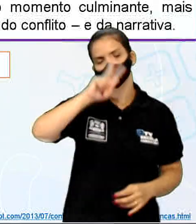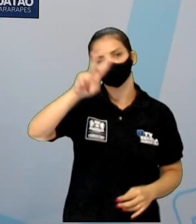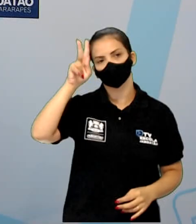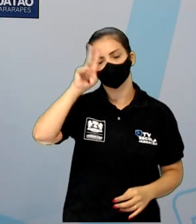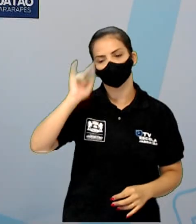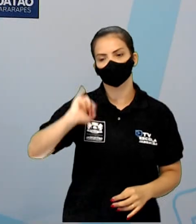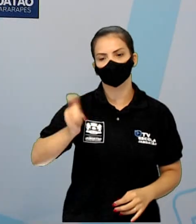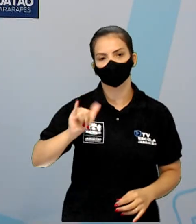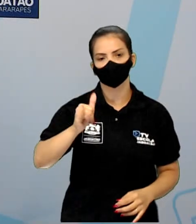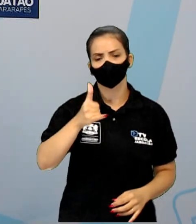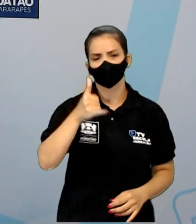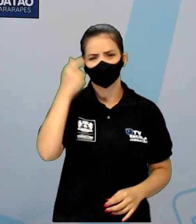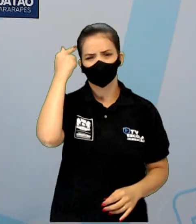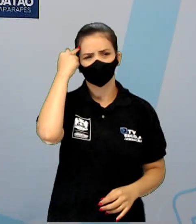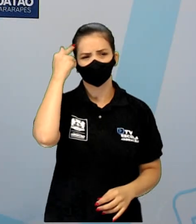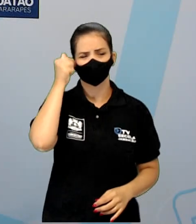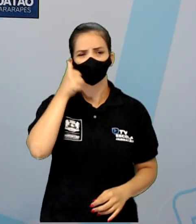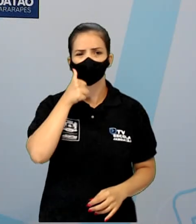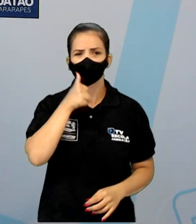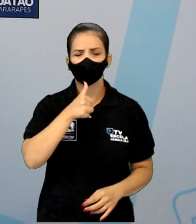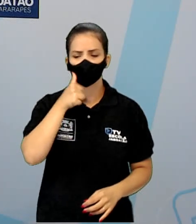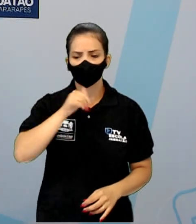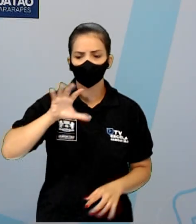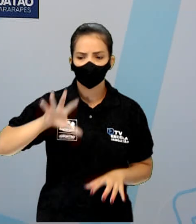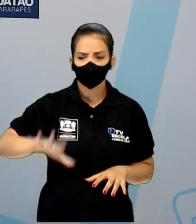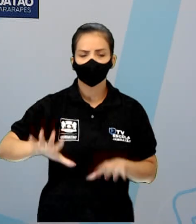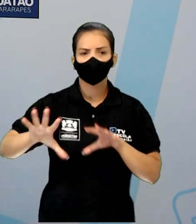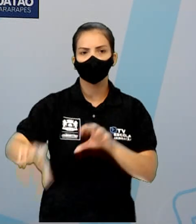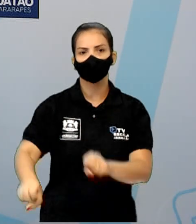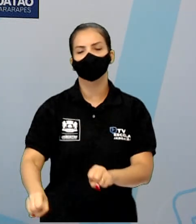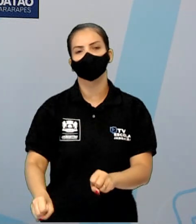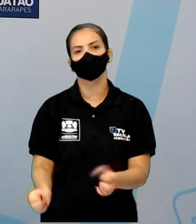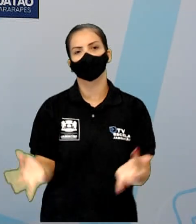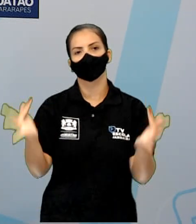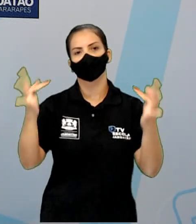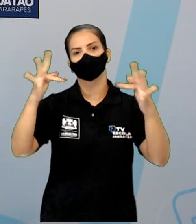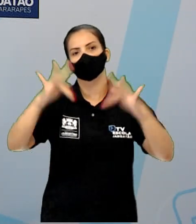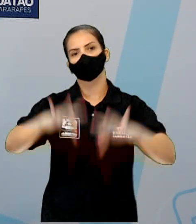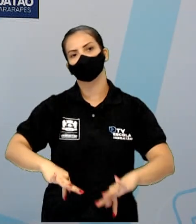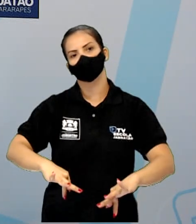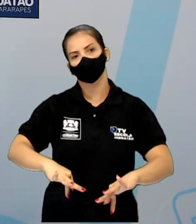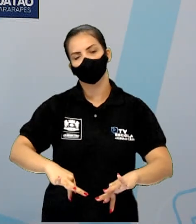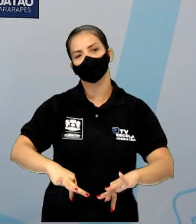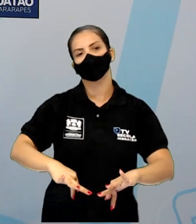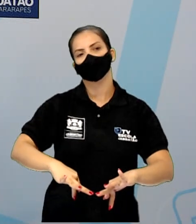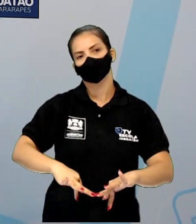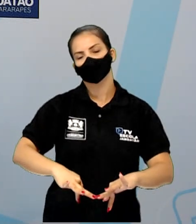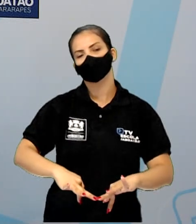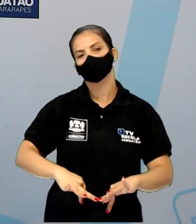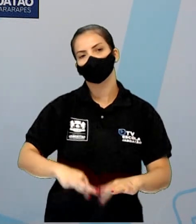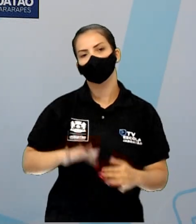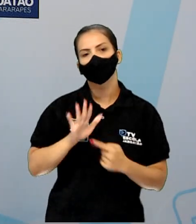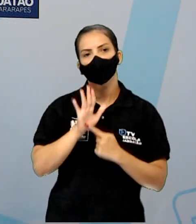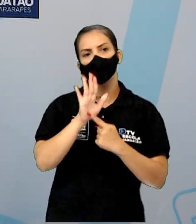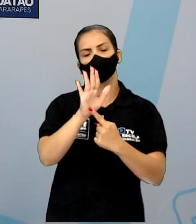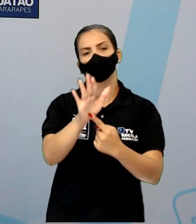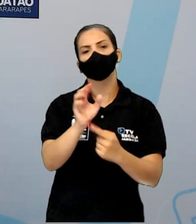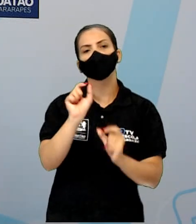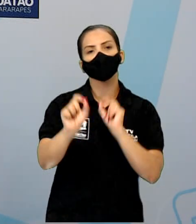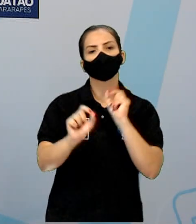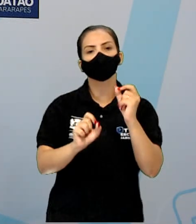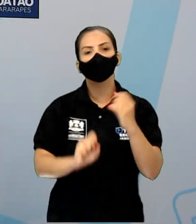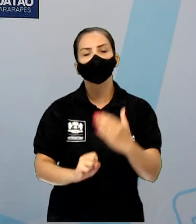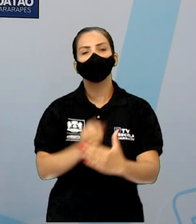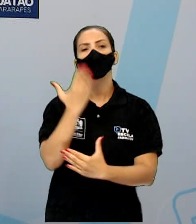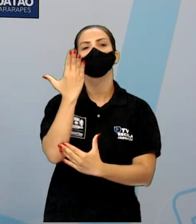menina foi pega, não isso? Aí, vem para o desfecho, que é a conclusão. Que apresenta a solução do conflito. A solução foi os